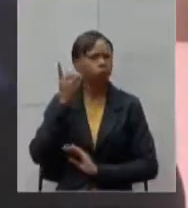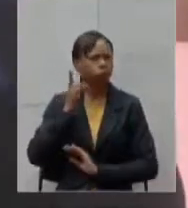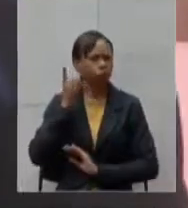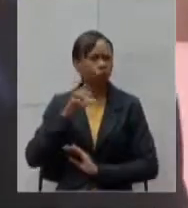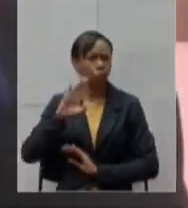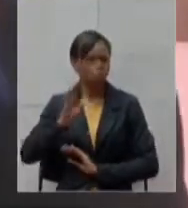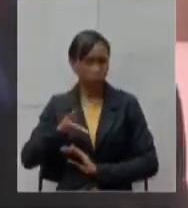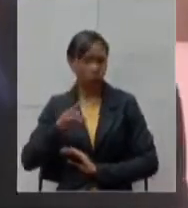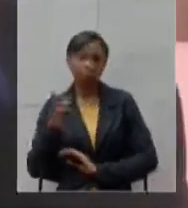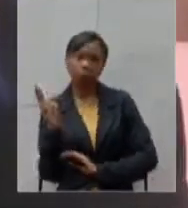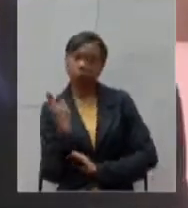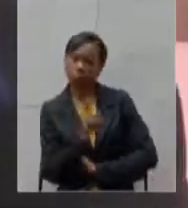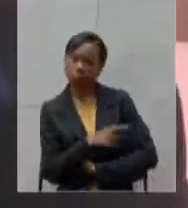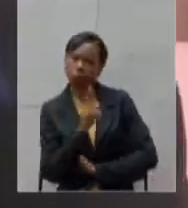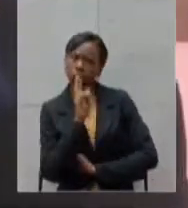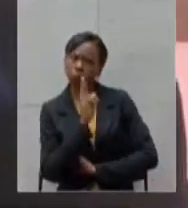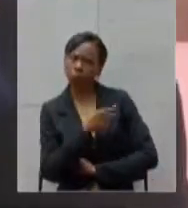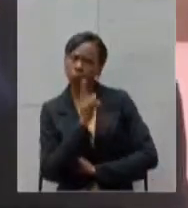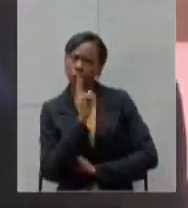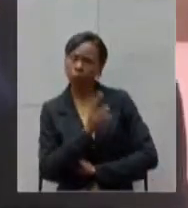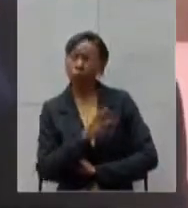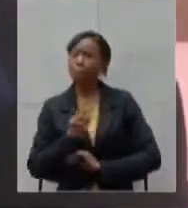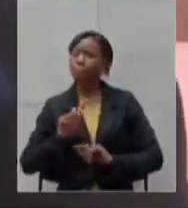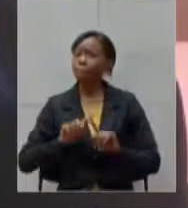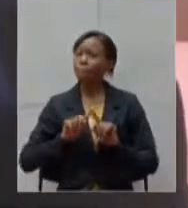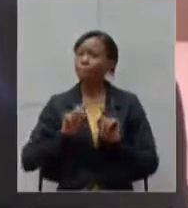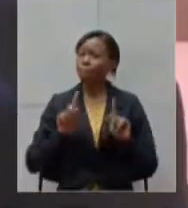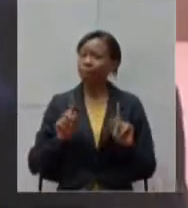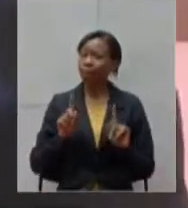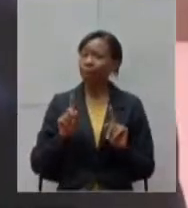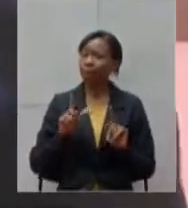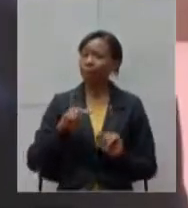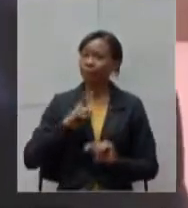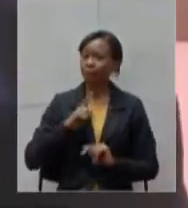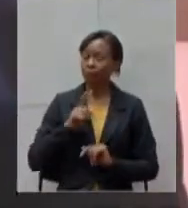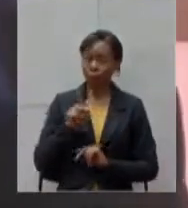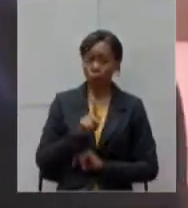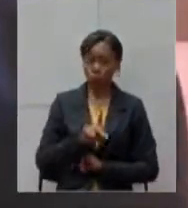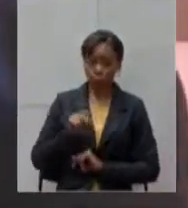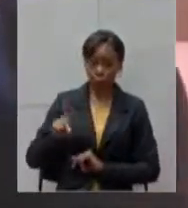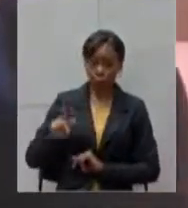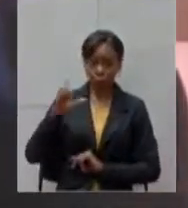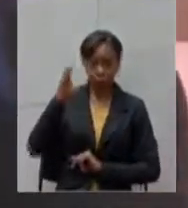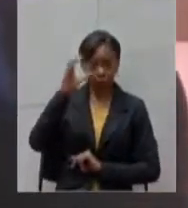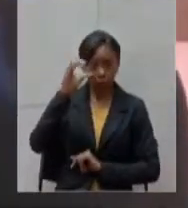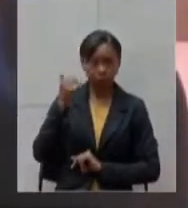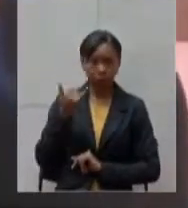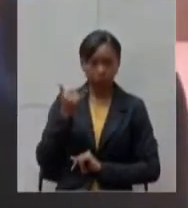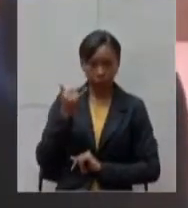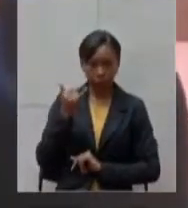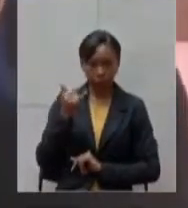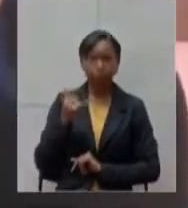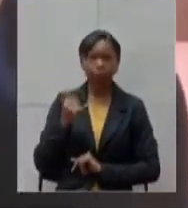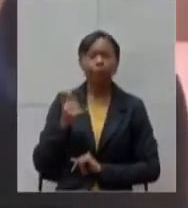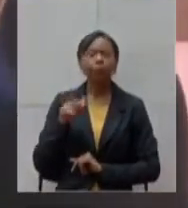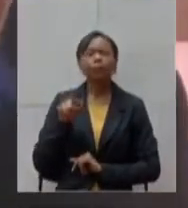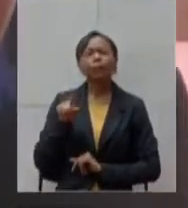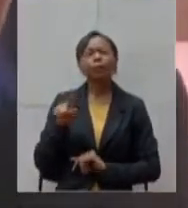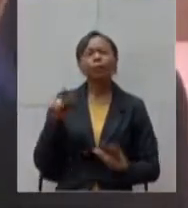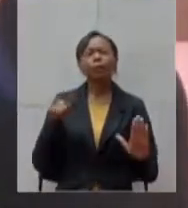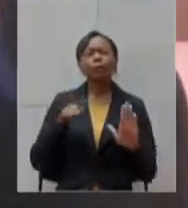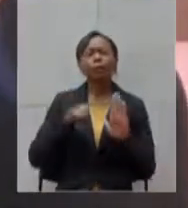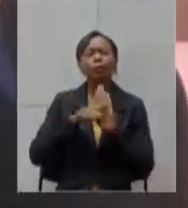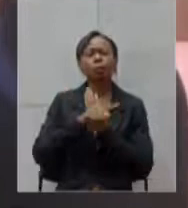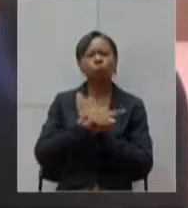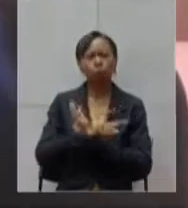respondidos mas tem aqui o professor Clayton que fez uma pergunta que está aqui fazendo a